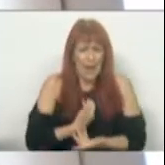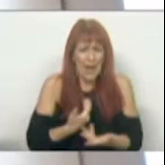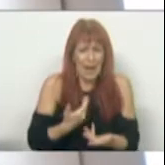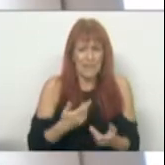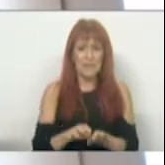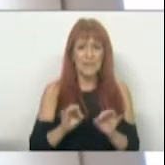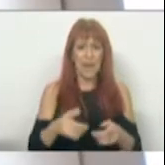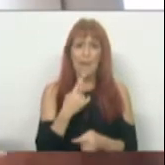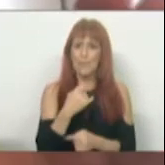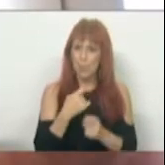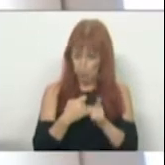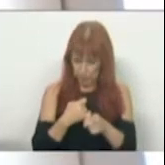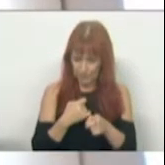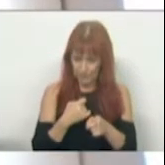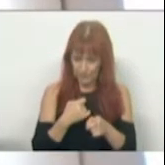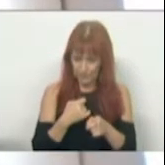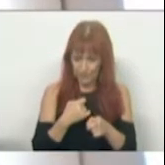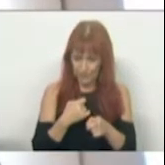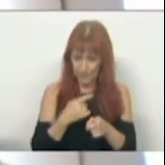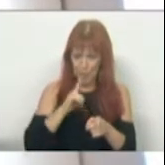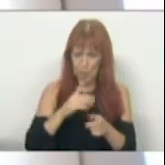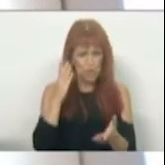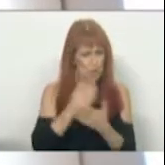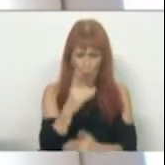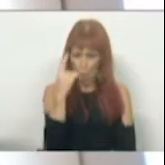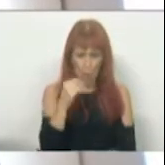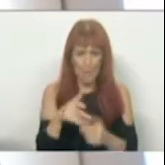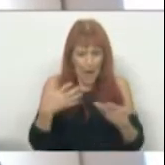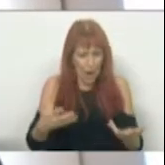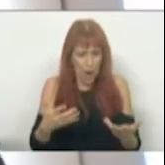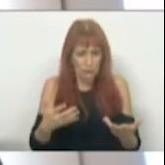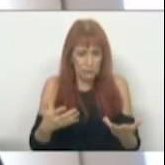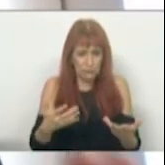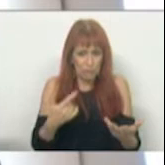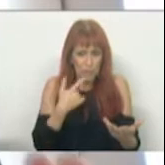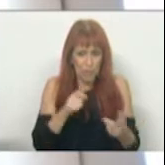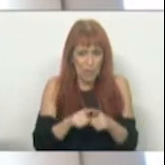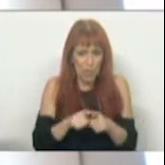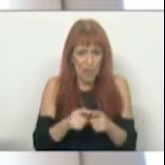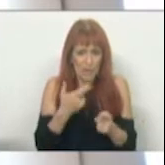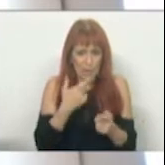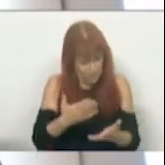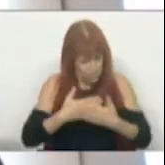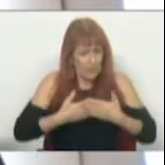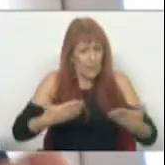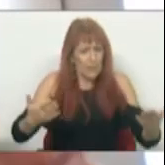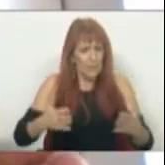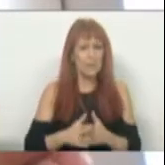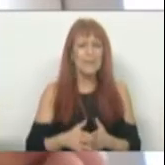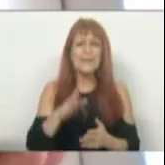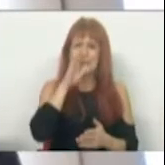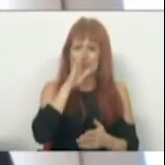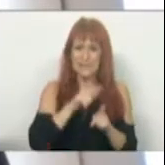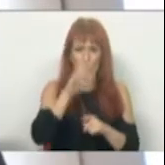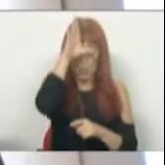de forma que a pergunta que faço é apenas uma para que desta vez não possam deixar sem resposta. Se